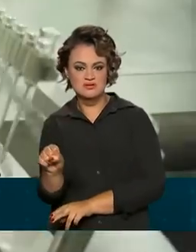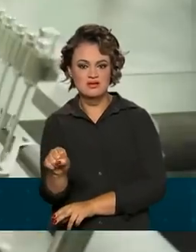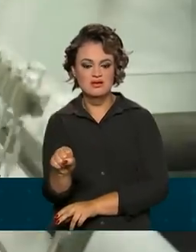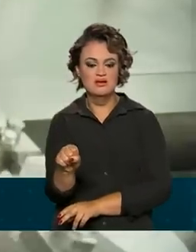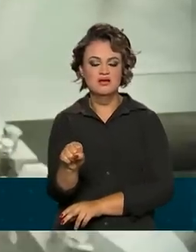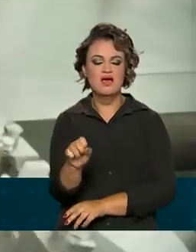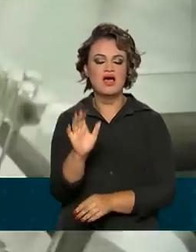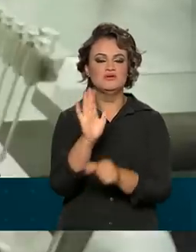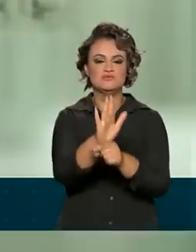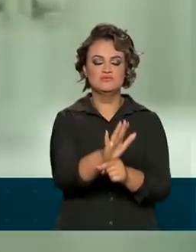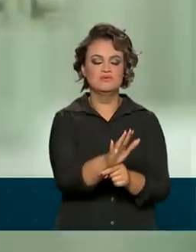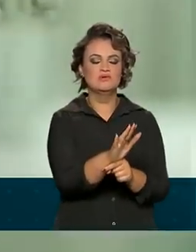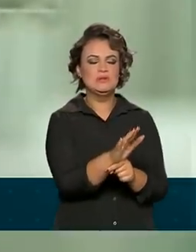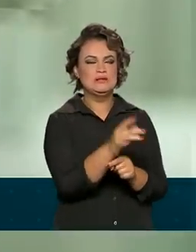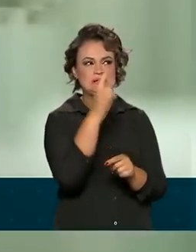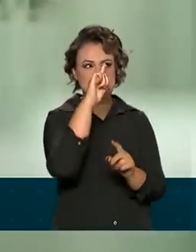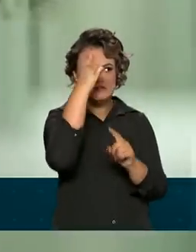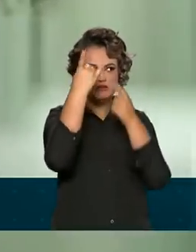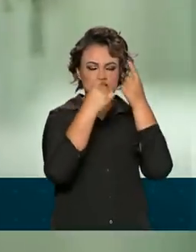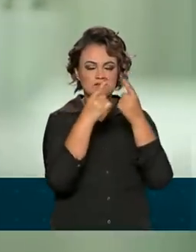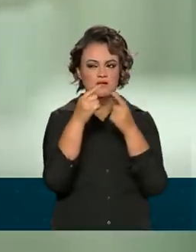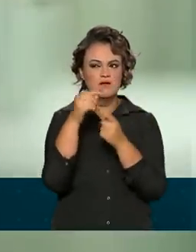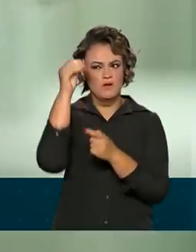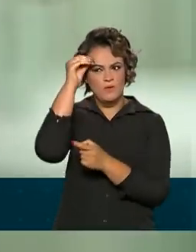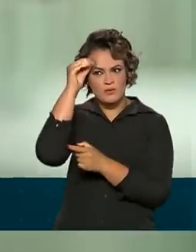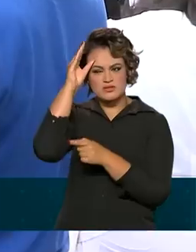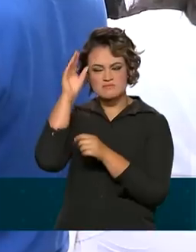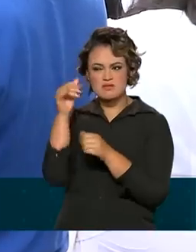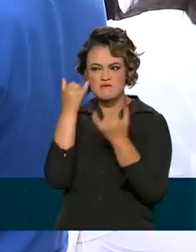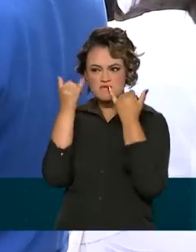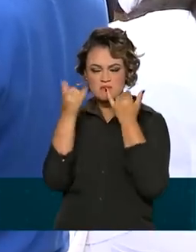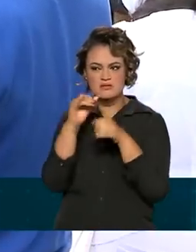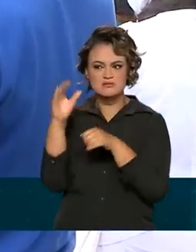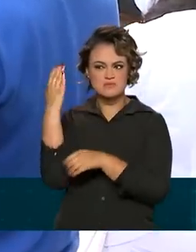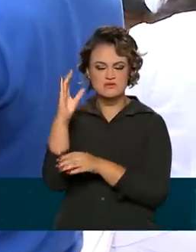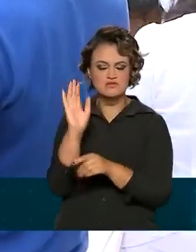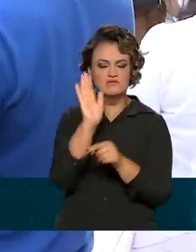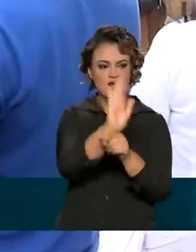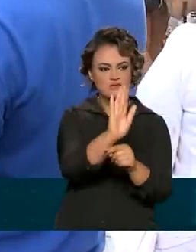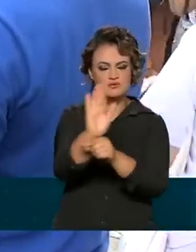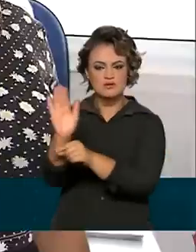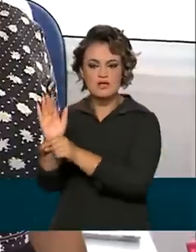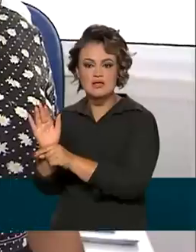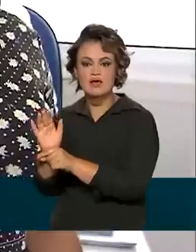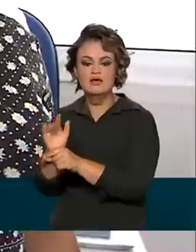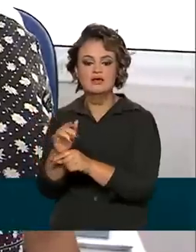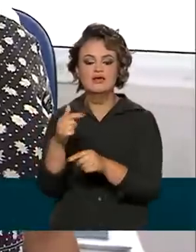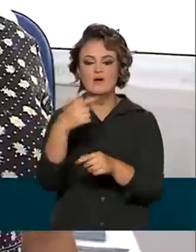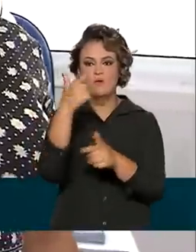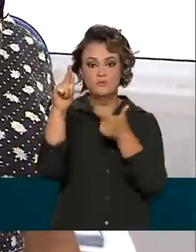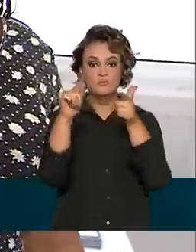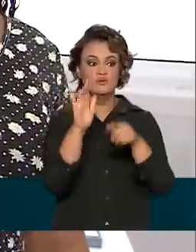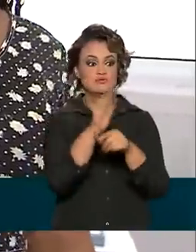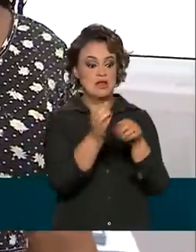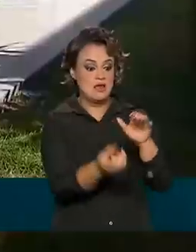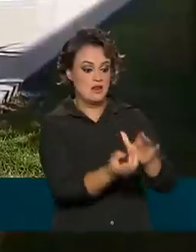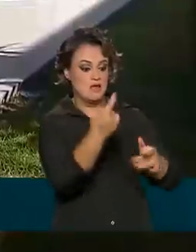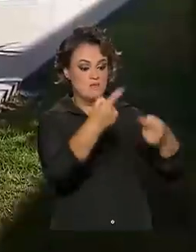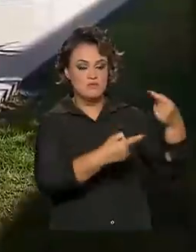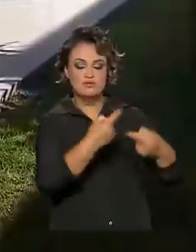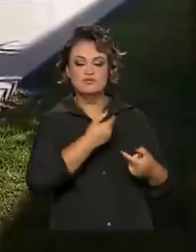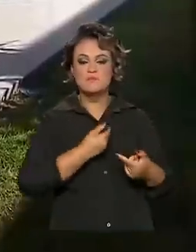tanto com formulações de conhecimento científico, quanto contribuindo para uma agenda de políticas públicas